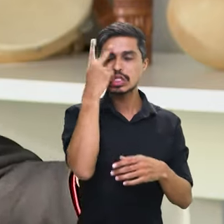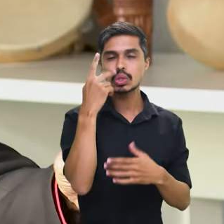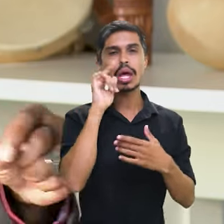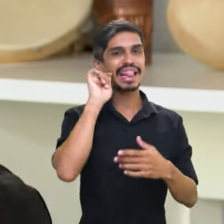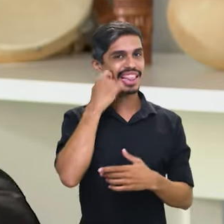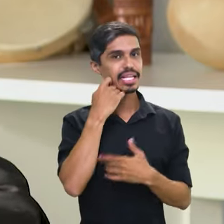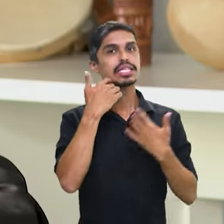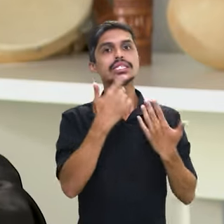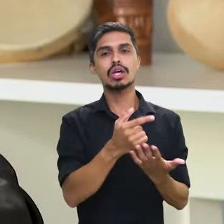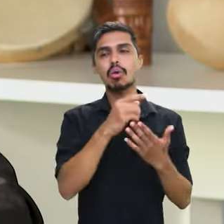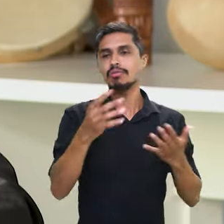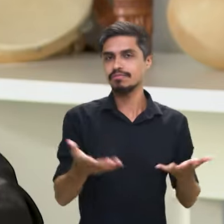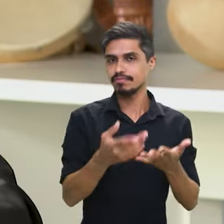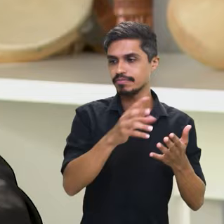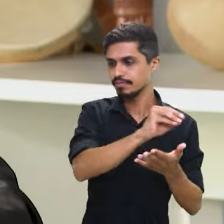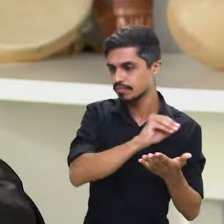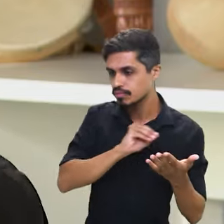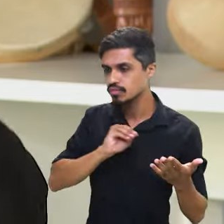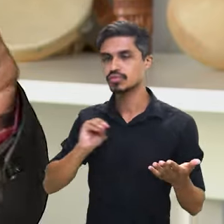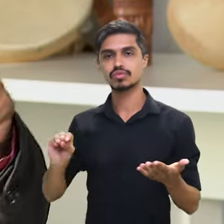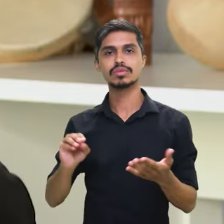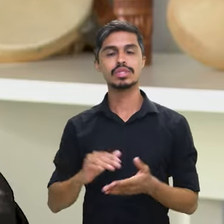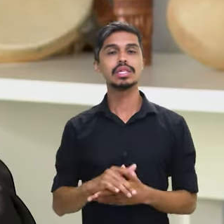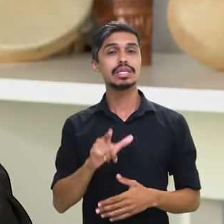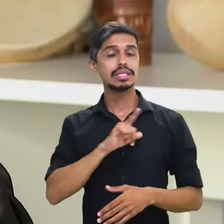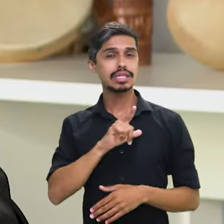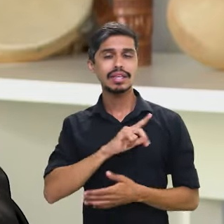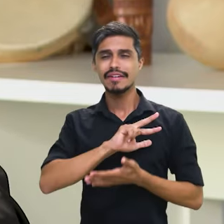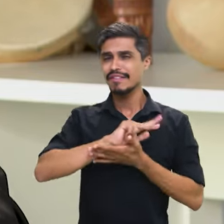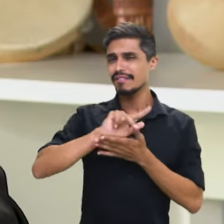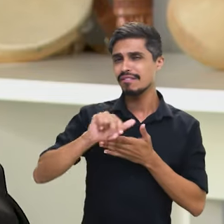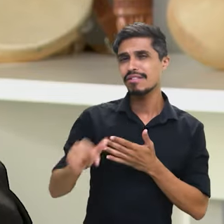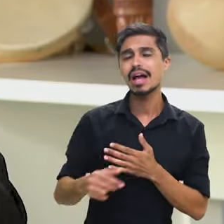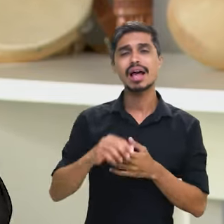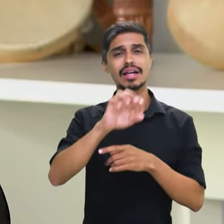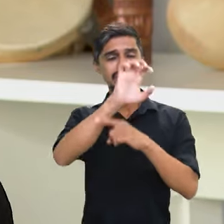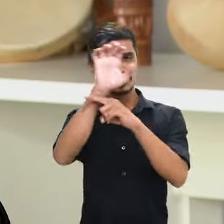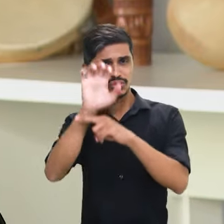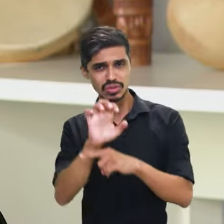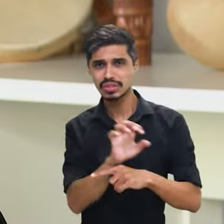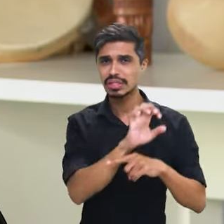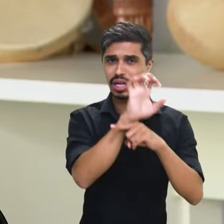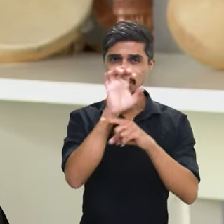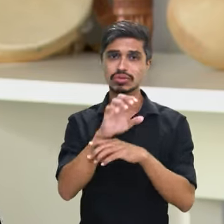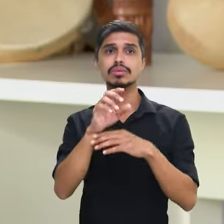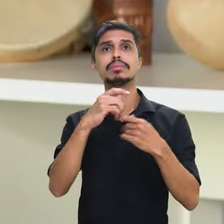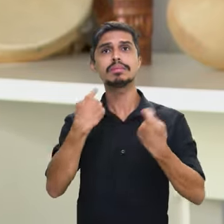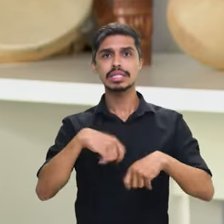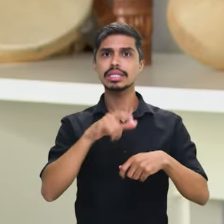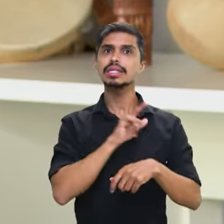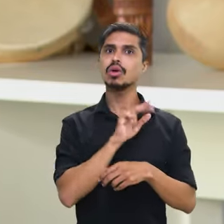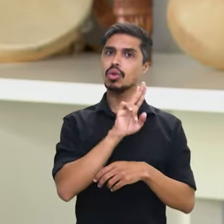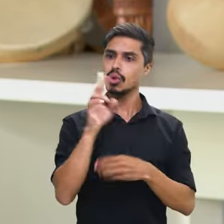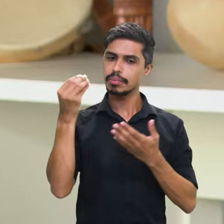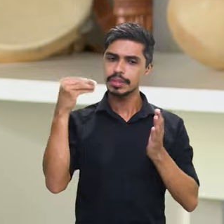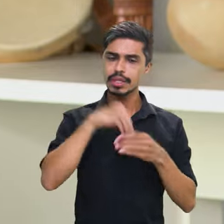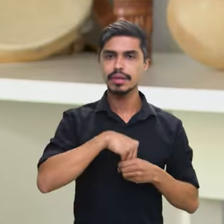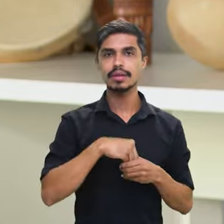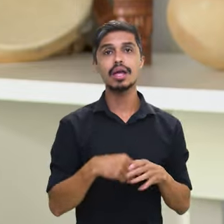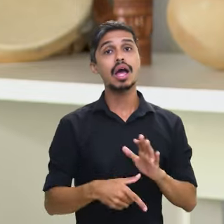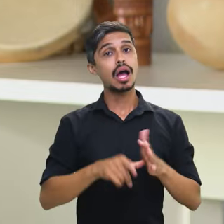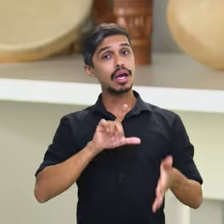Vai ter alguém do Rio Grande do Sul, vai ter alguém do Amapá, do Mato Grosso, de Tocantins, dos diferentes estados. Antes, essa